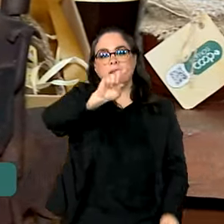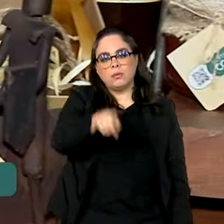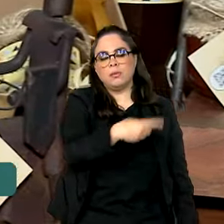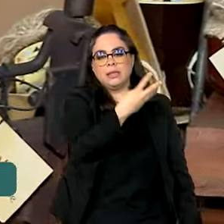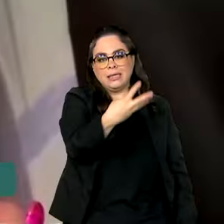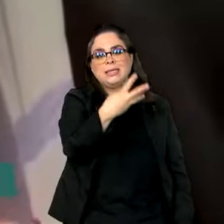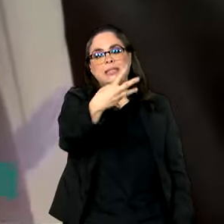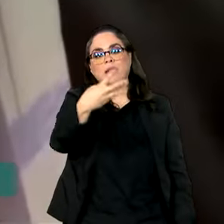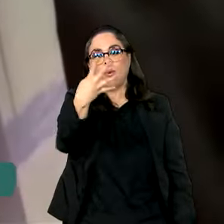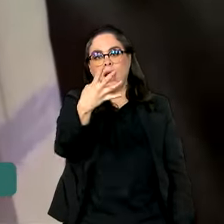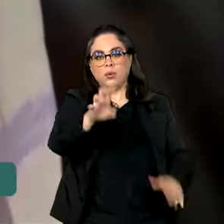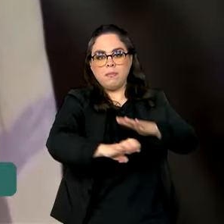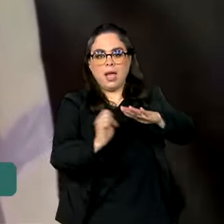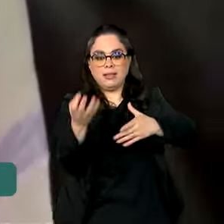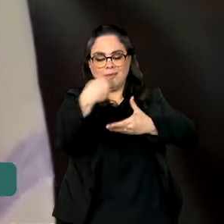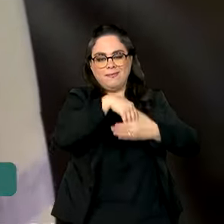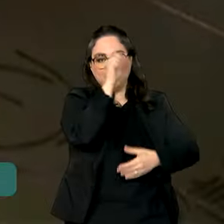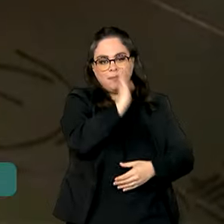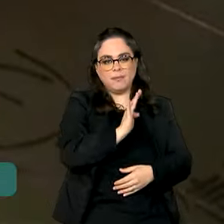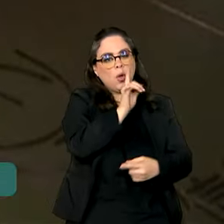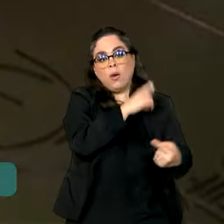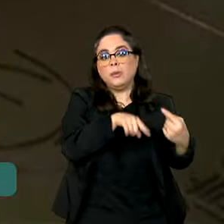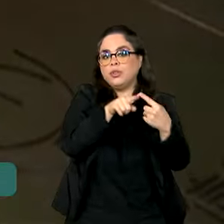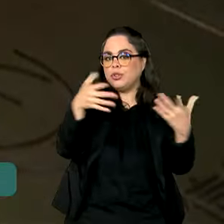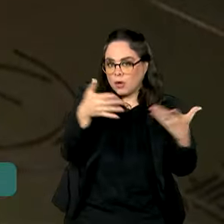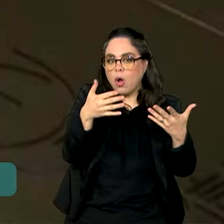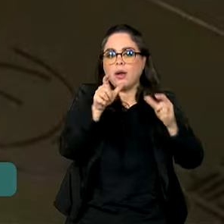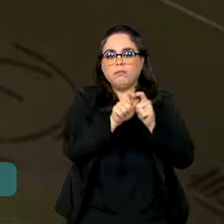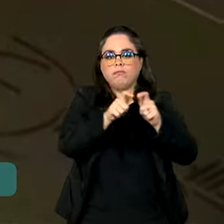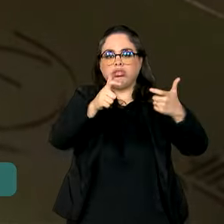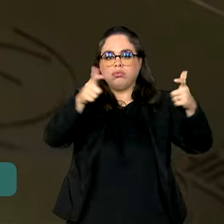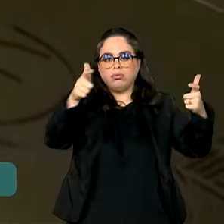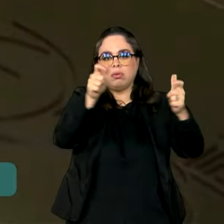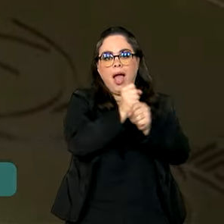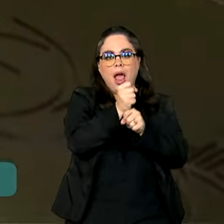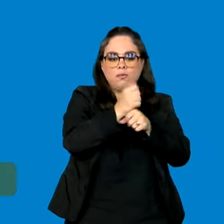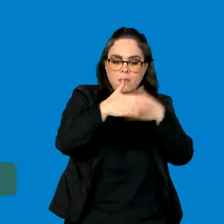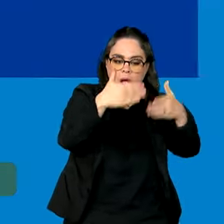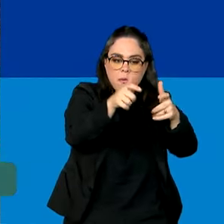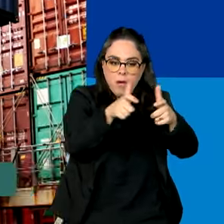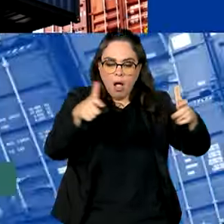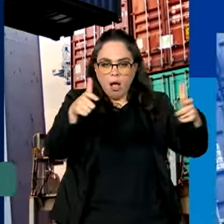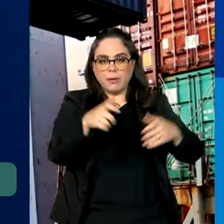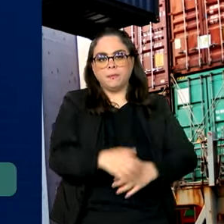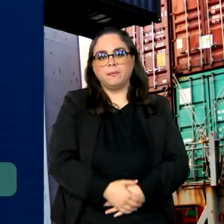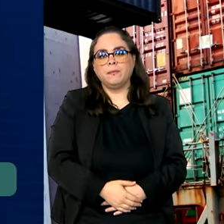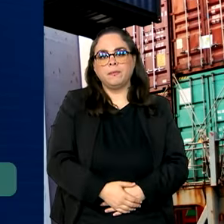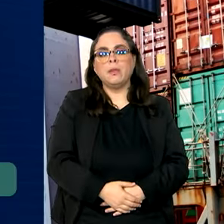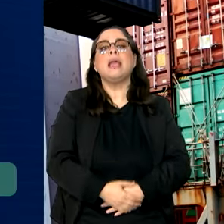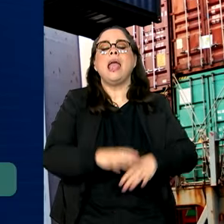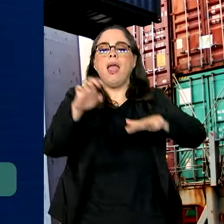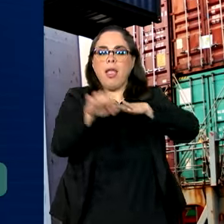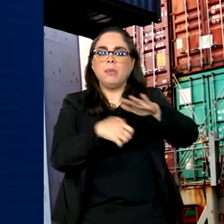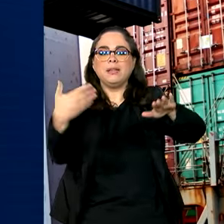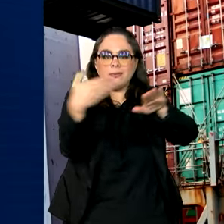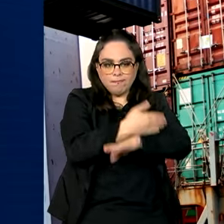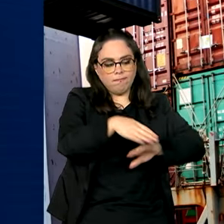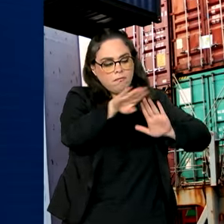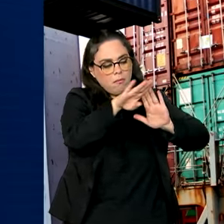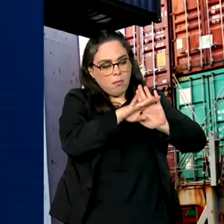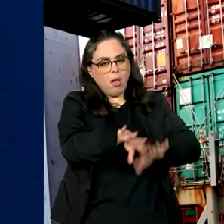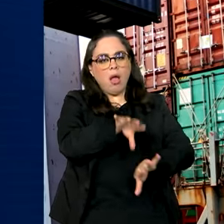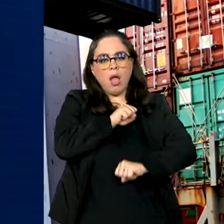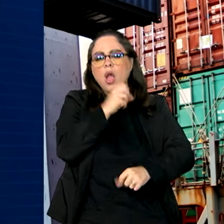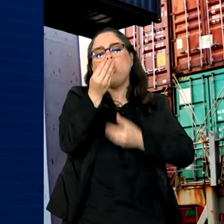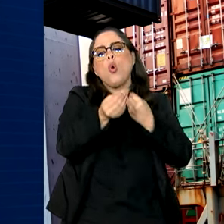empresas. E a meta é ampliar esse número nos próximos anos. Ao aderir ao programa, a empresa ganha